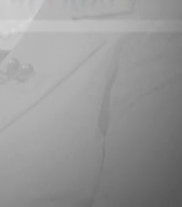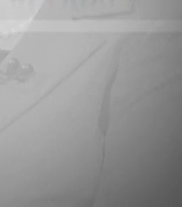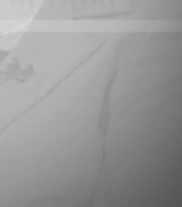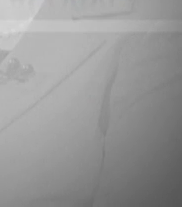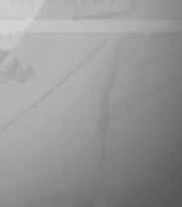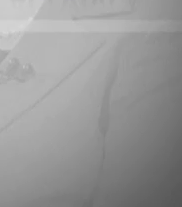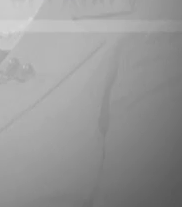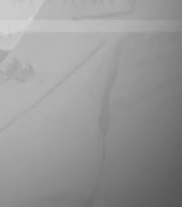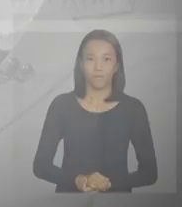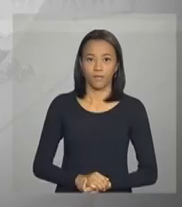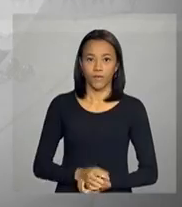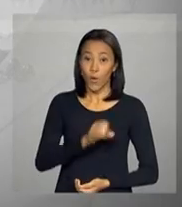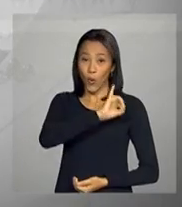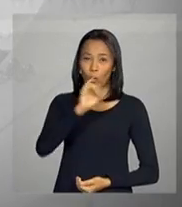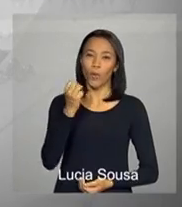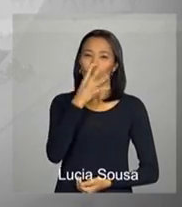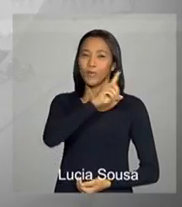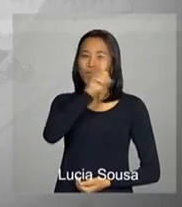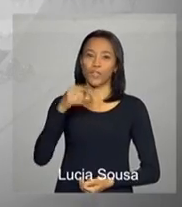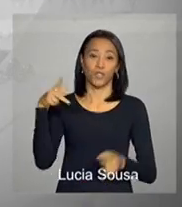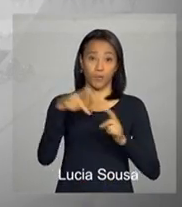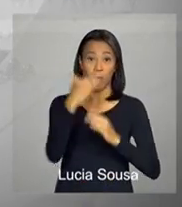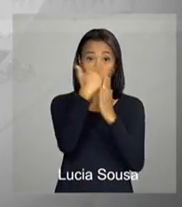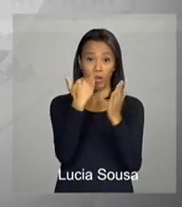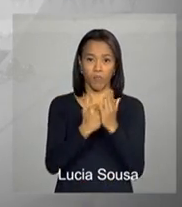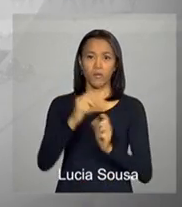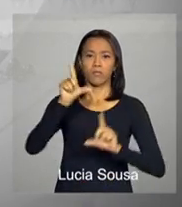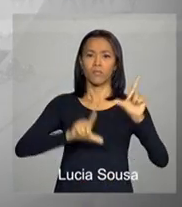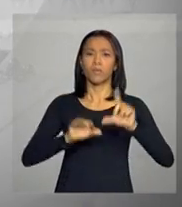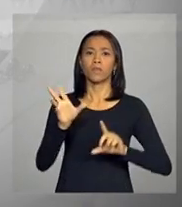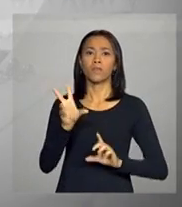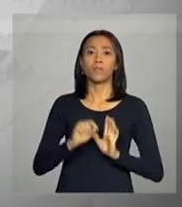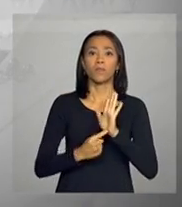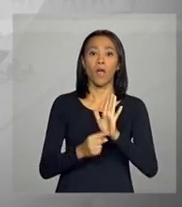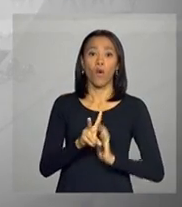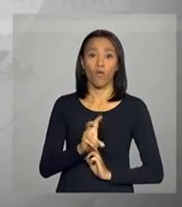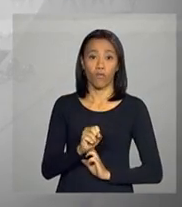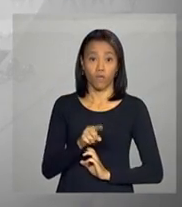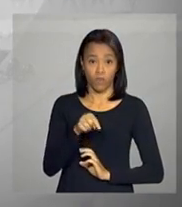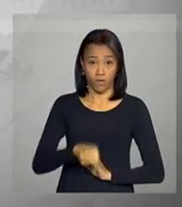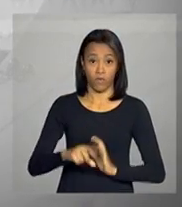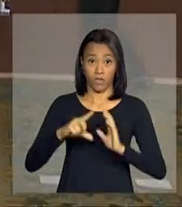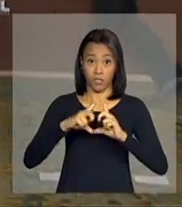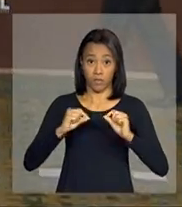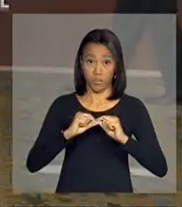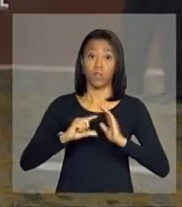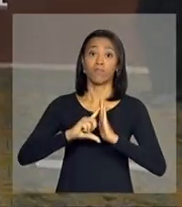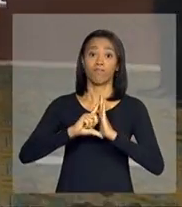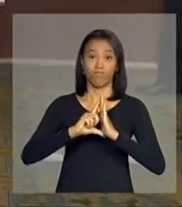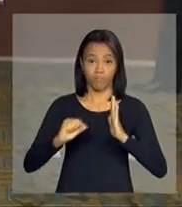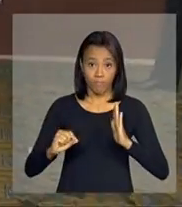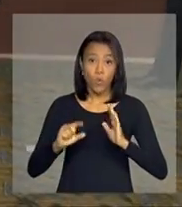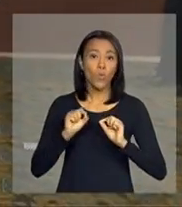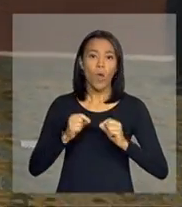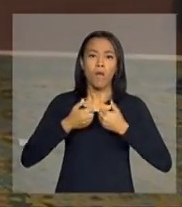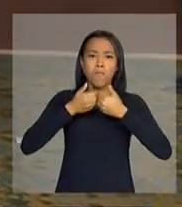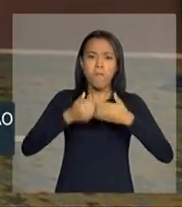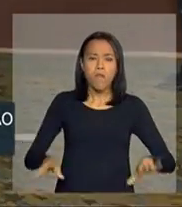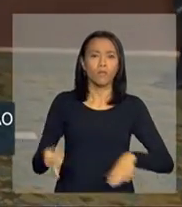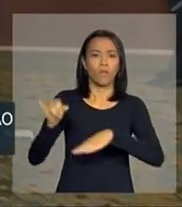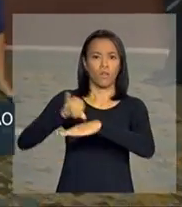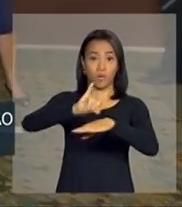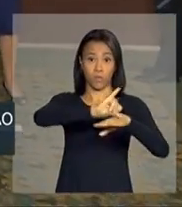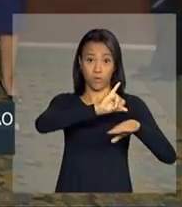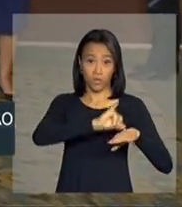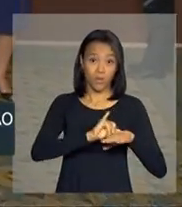Olá, bom dia. Interrompemos a programação para transmitir ao vivo do Palácio do Planalto em Brasília a abertura da